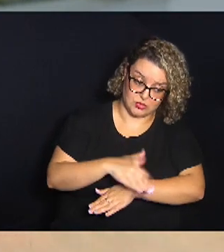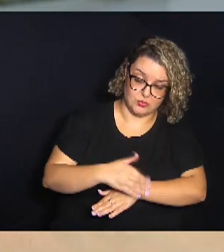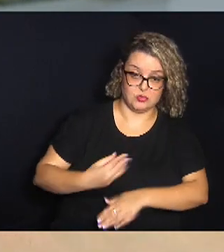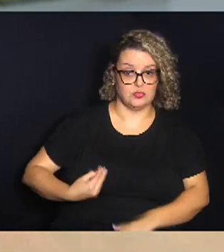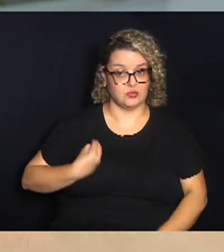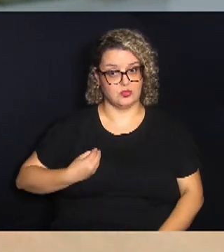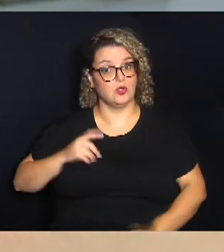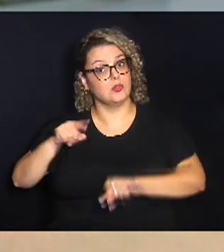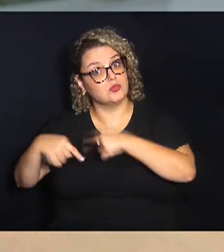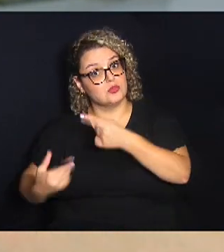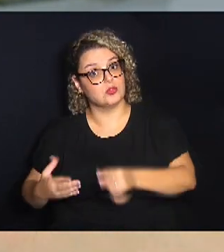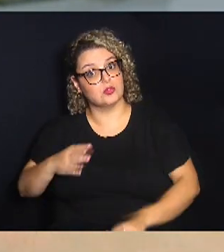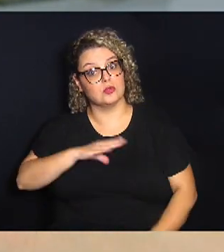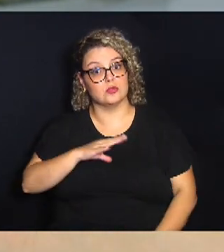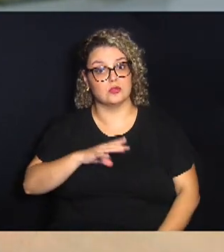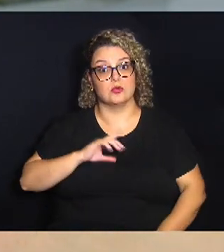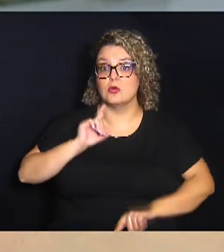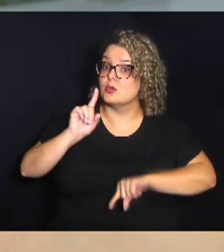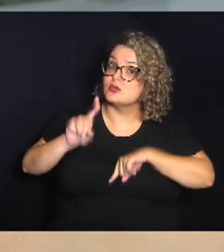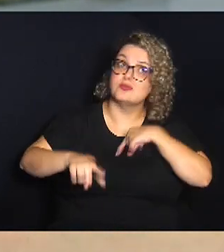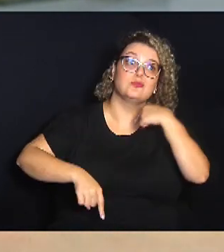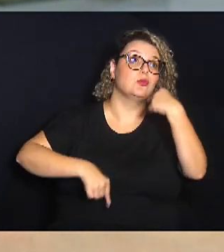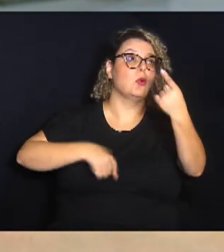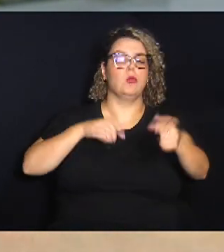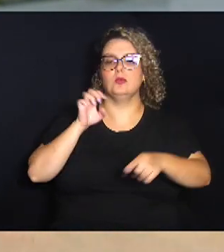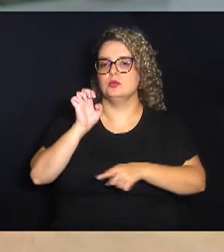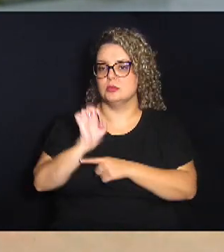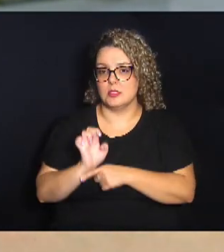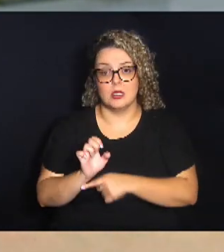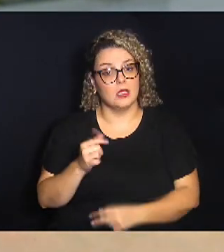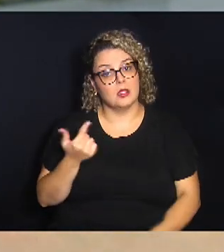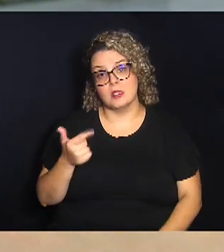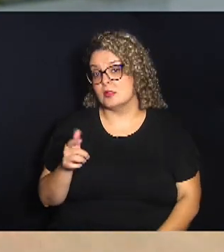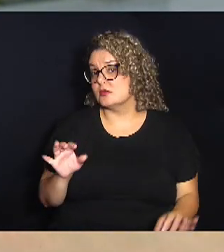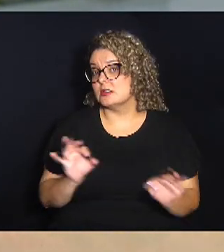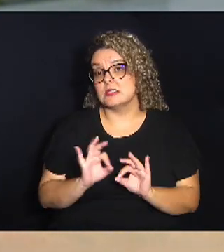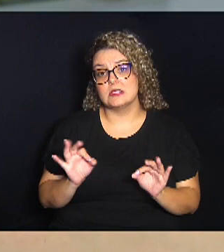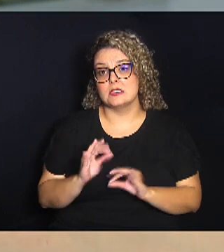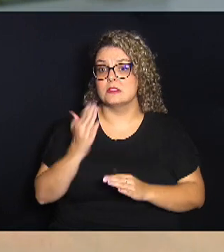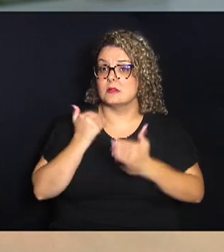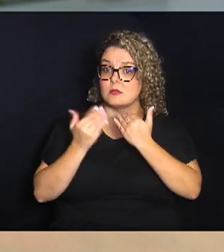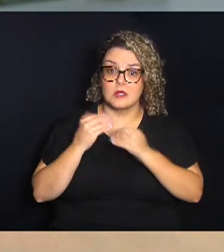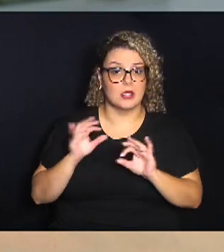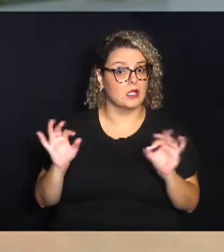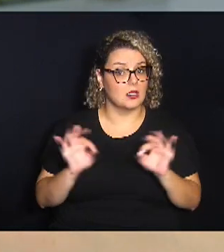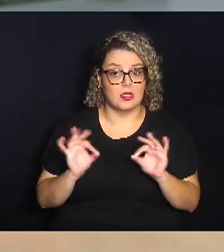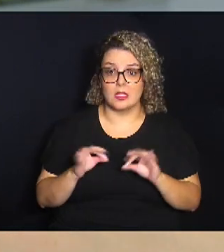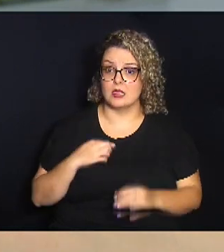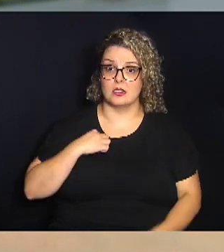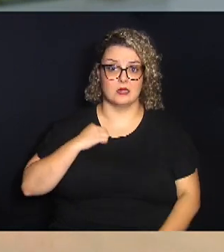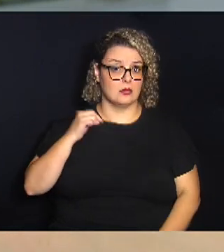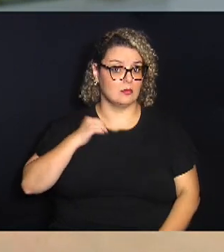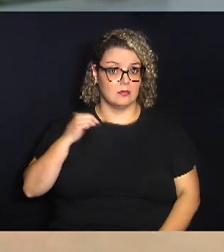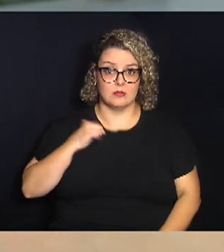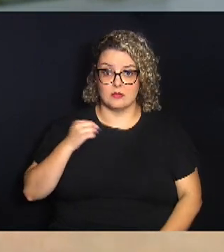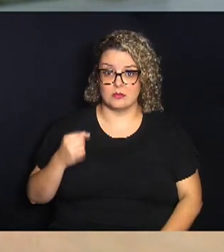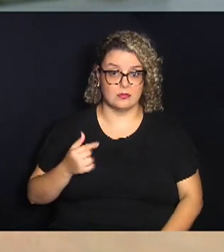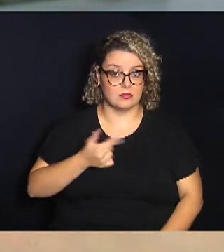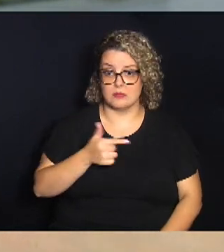outra cidade, às vezes vêm de outro estado e eles não têm nada para comer, nada para roupa, não têm